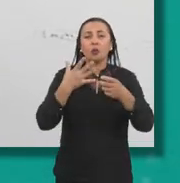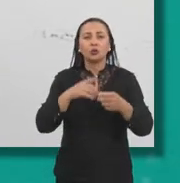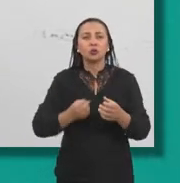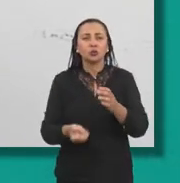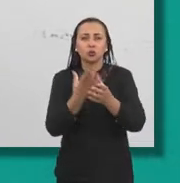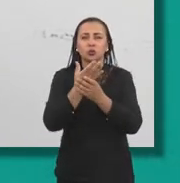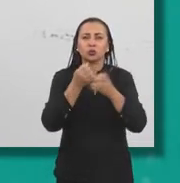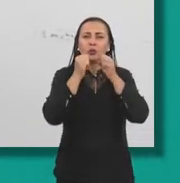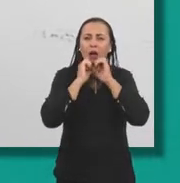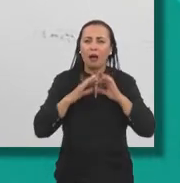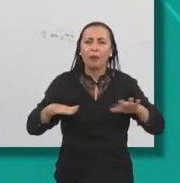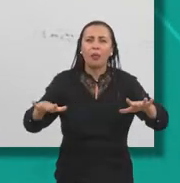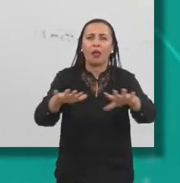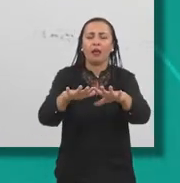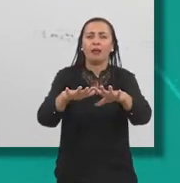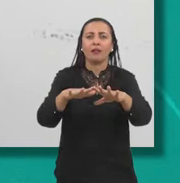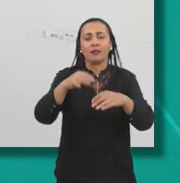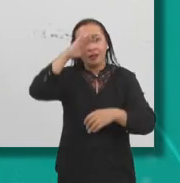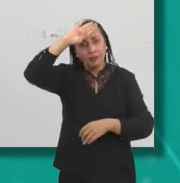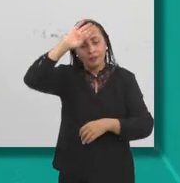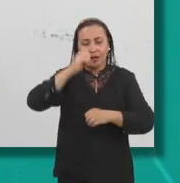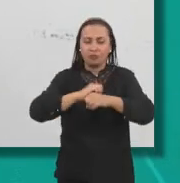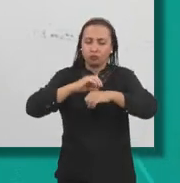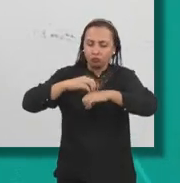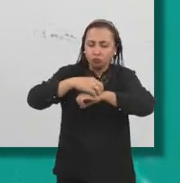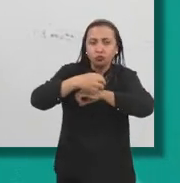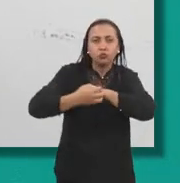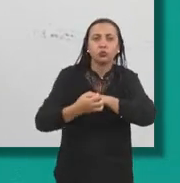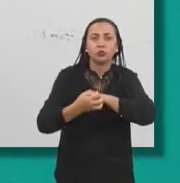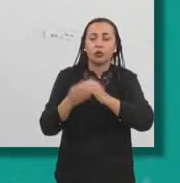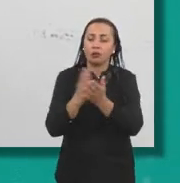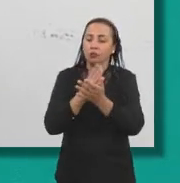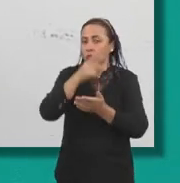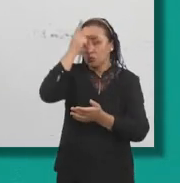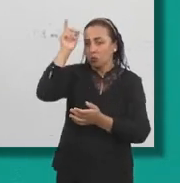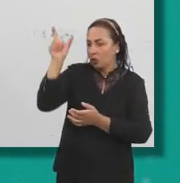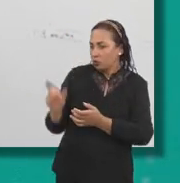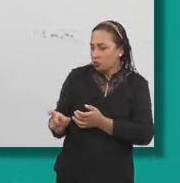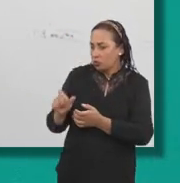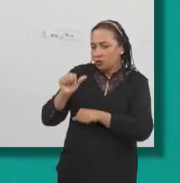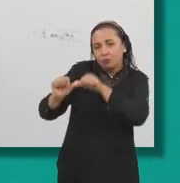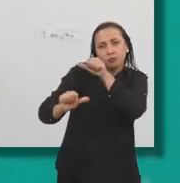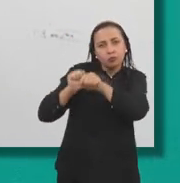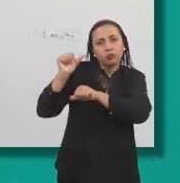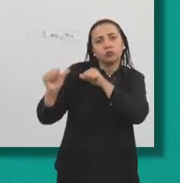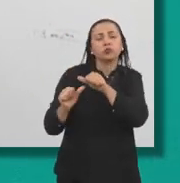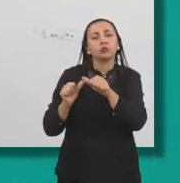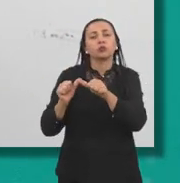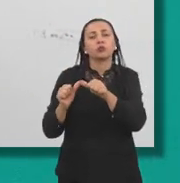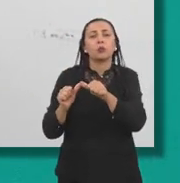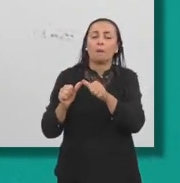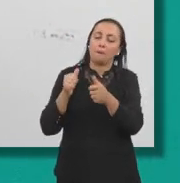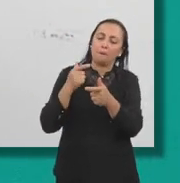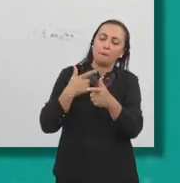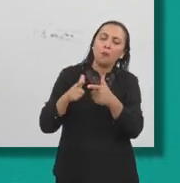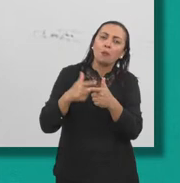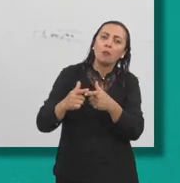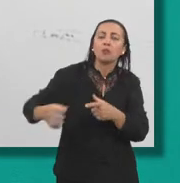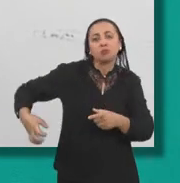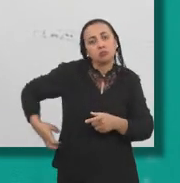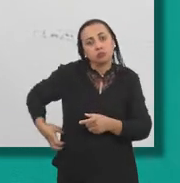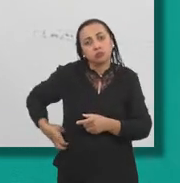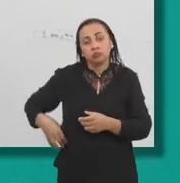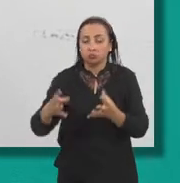chikungunha, onde alguns pacientes apresentavam o desenvolvimento de lesão renal,